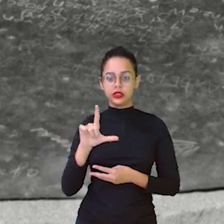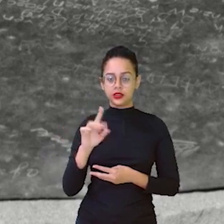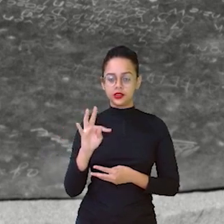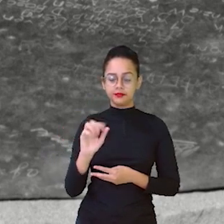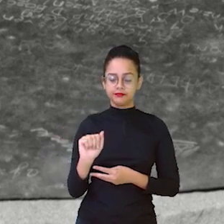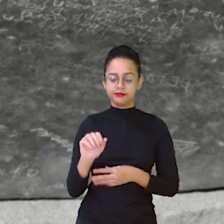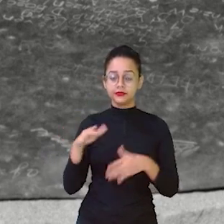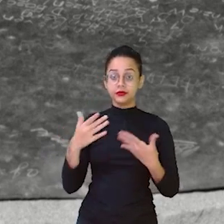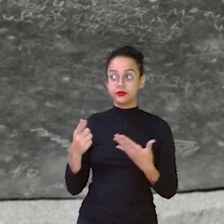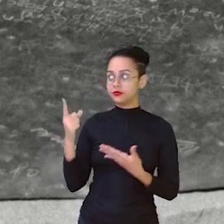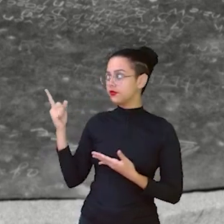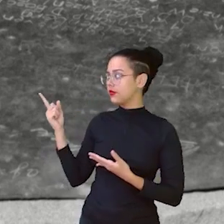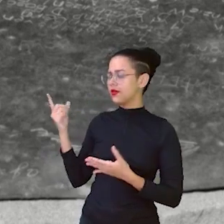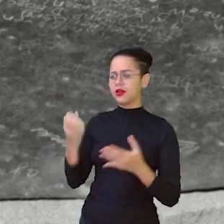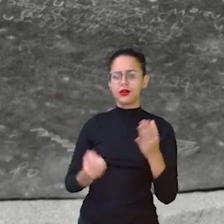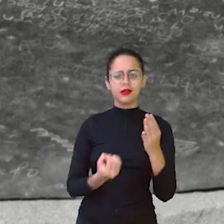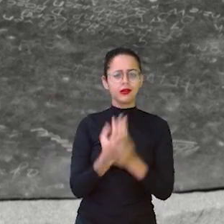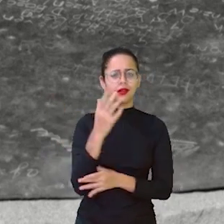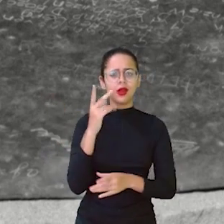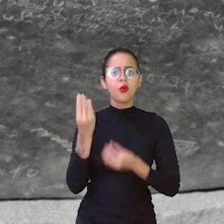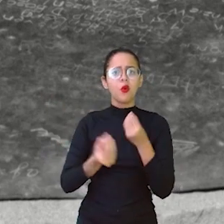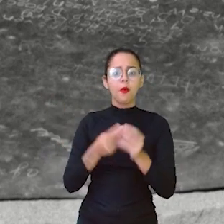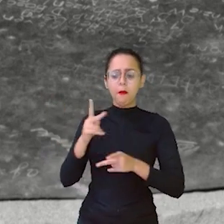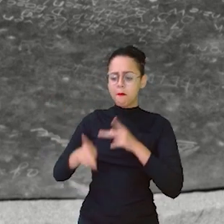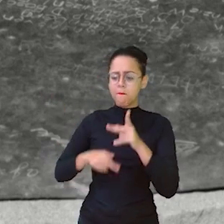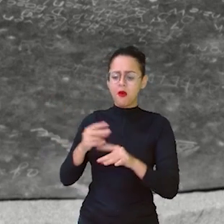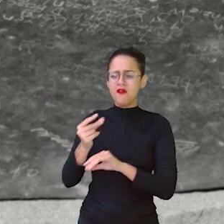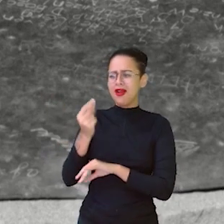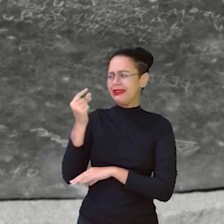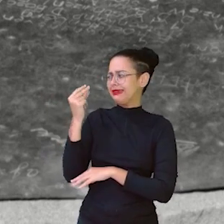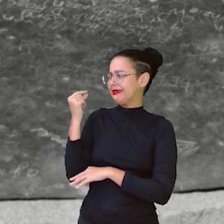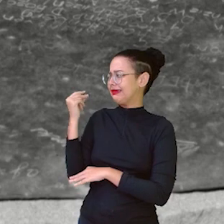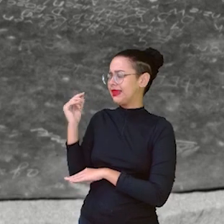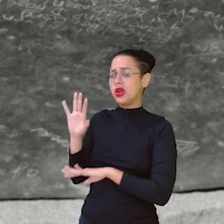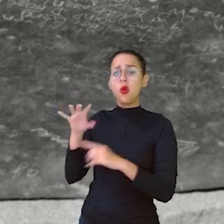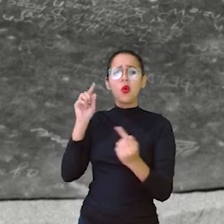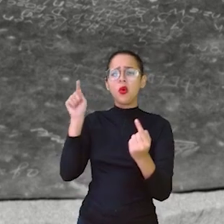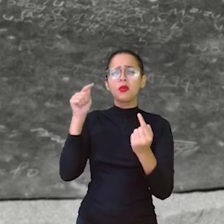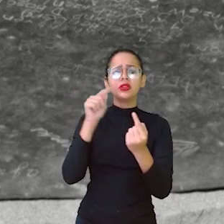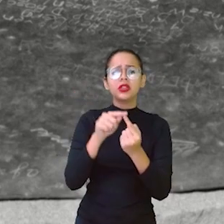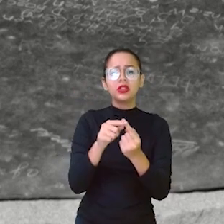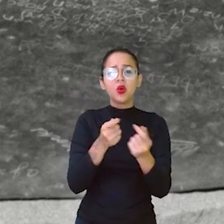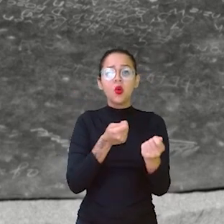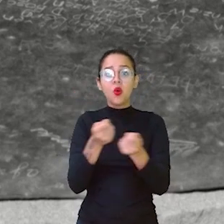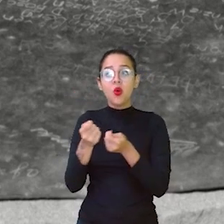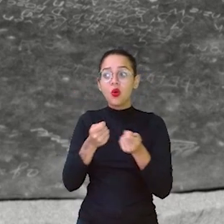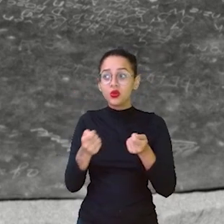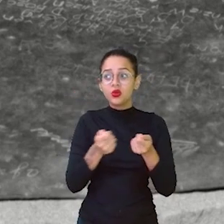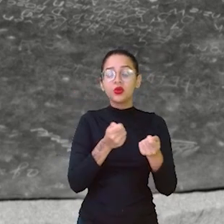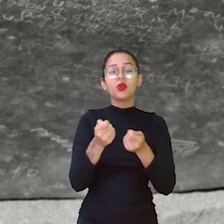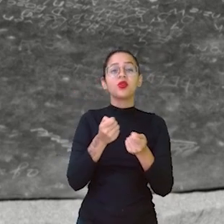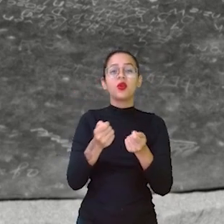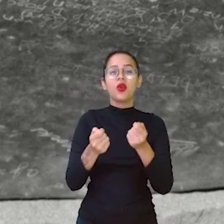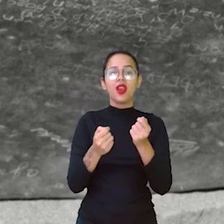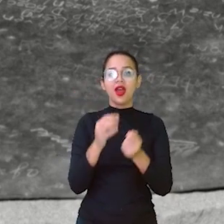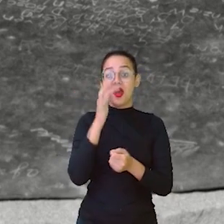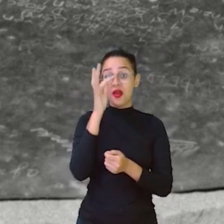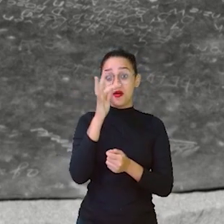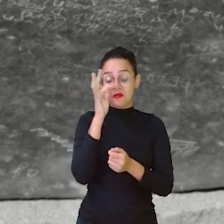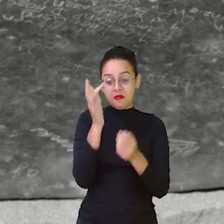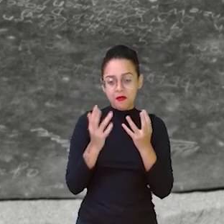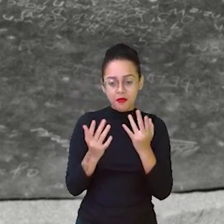por povos muito antigos com o objetivo de controlar as plantações.